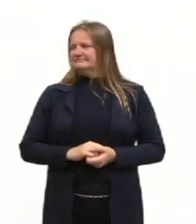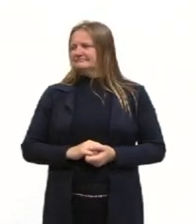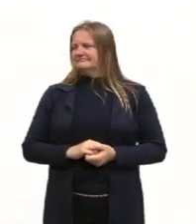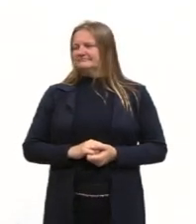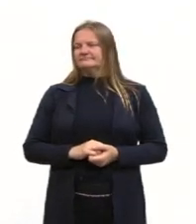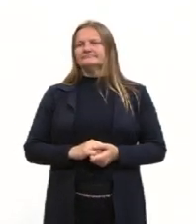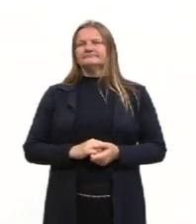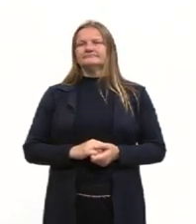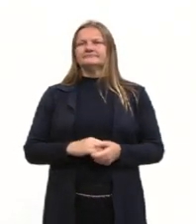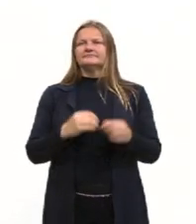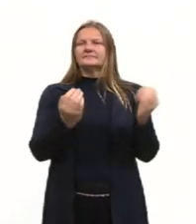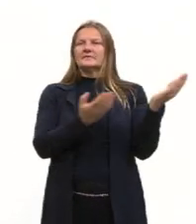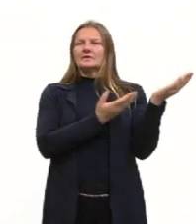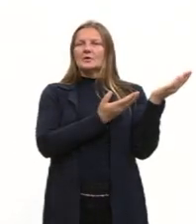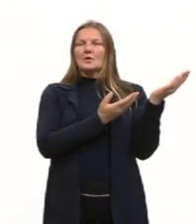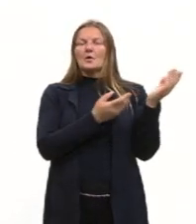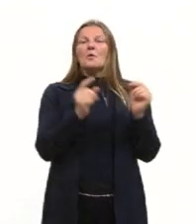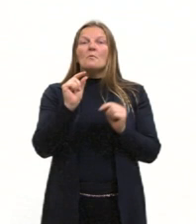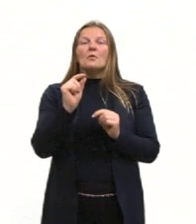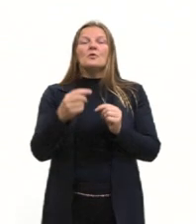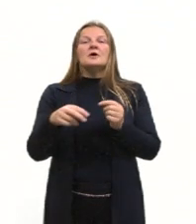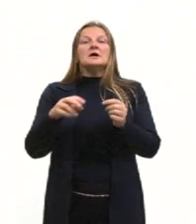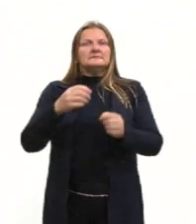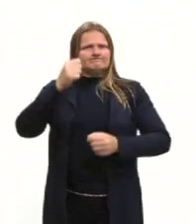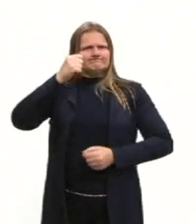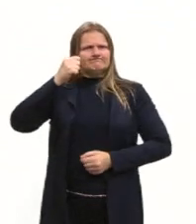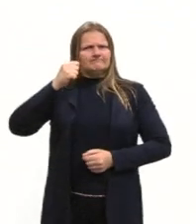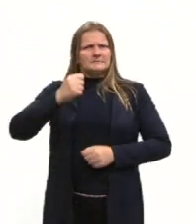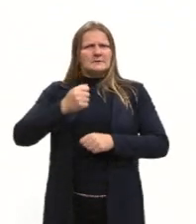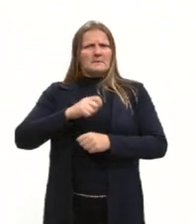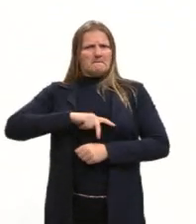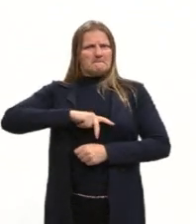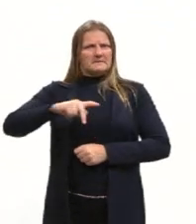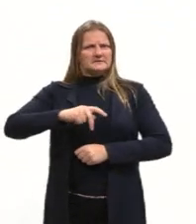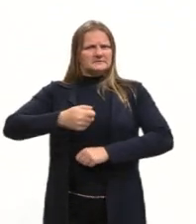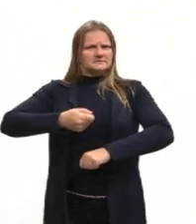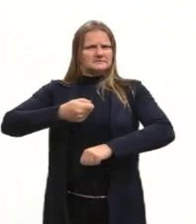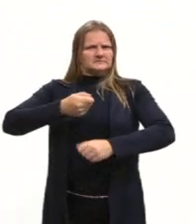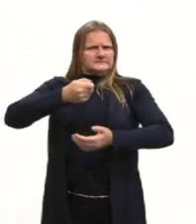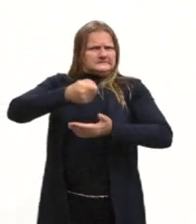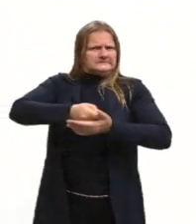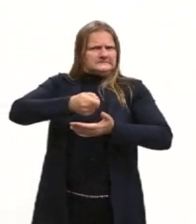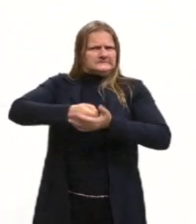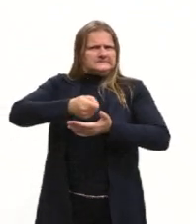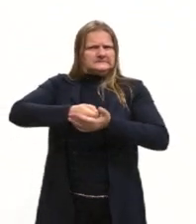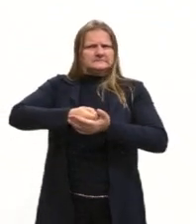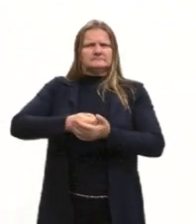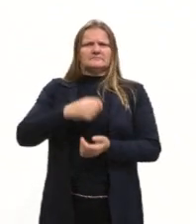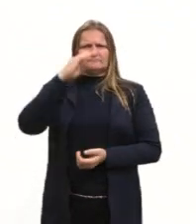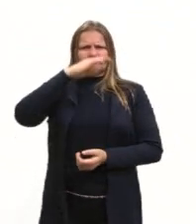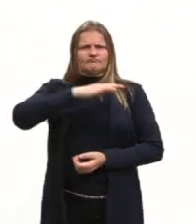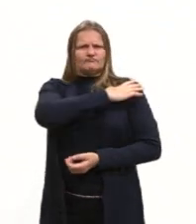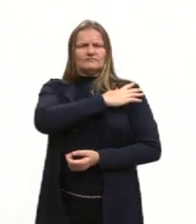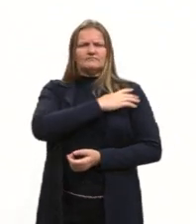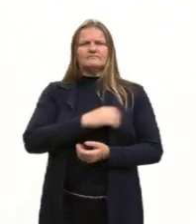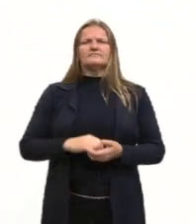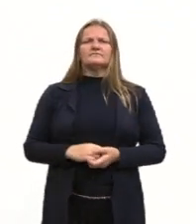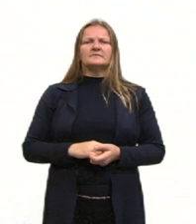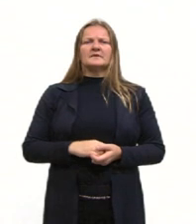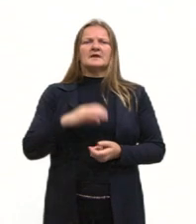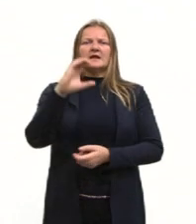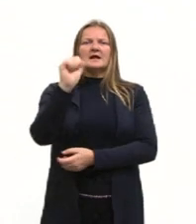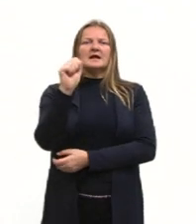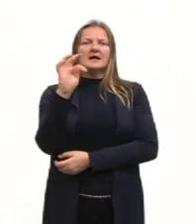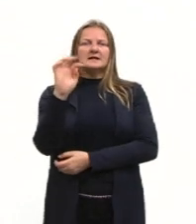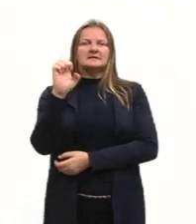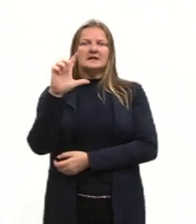Então, recapitular um pouco de quem foram os ditadores desse período. Na última aula, gente já tinha falado do Castelo Branco, que foi